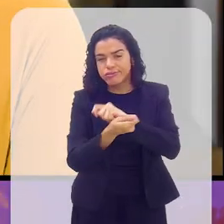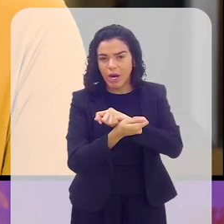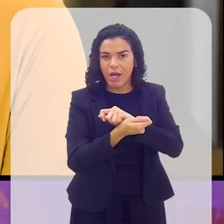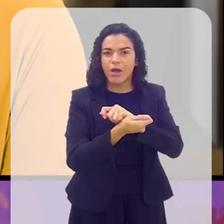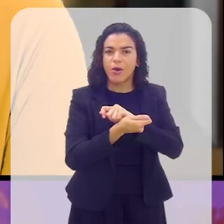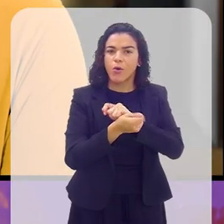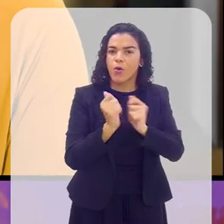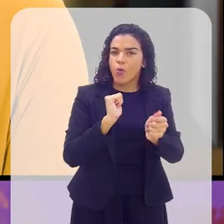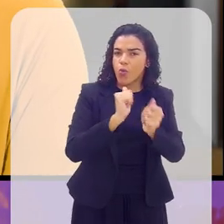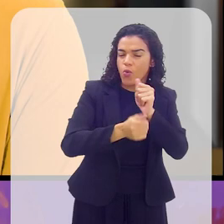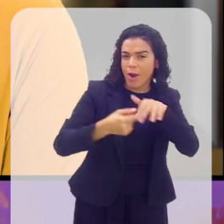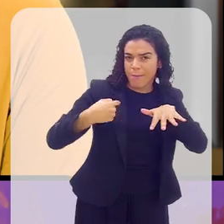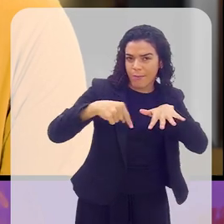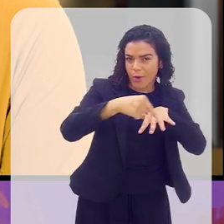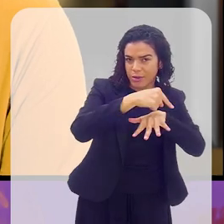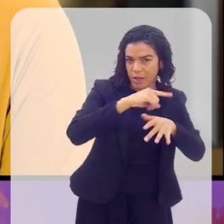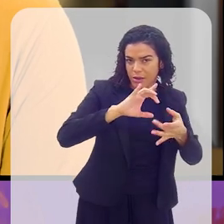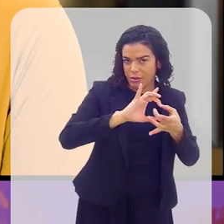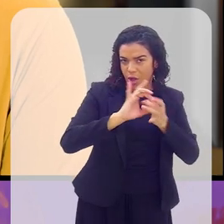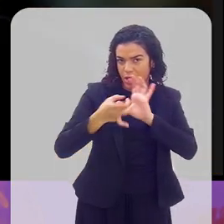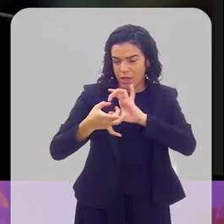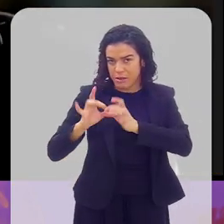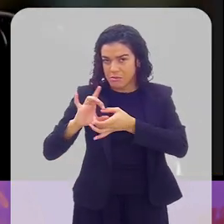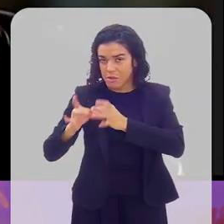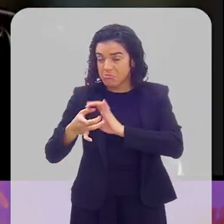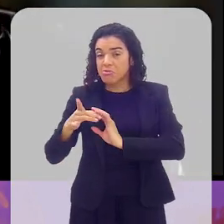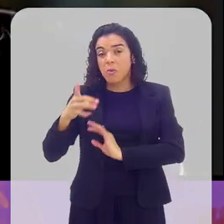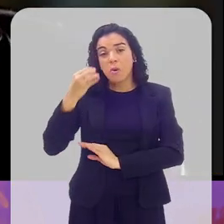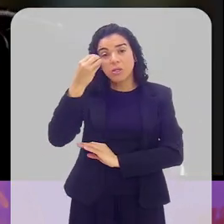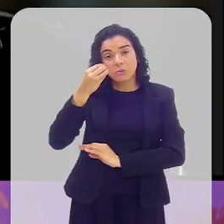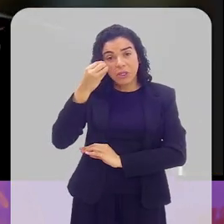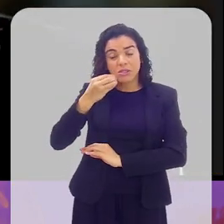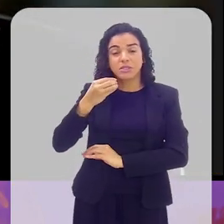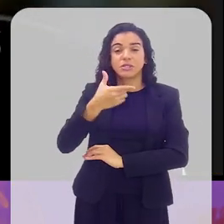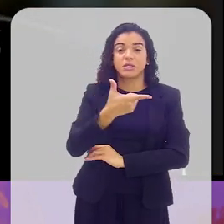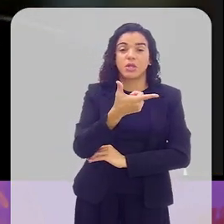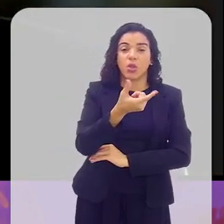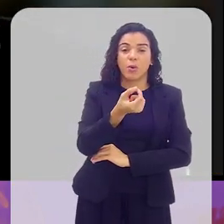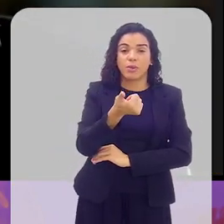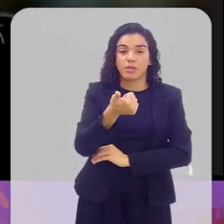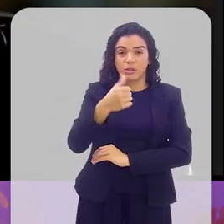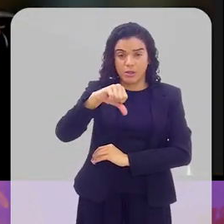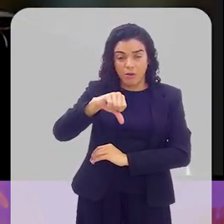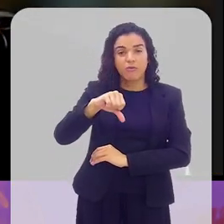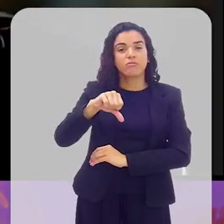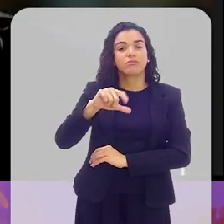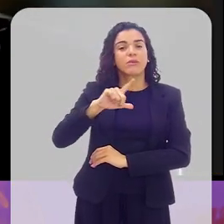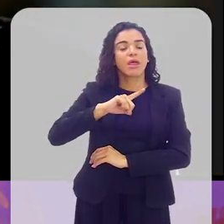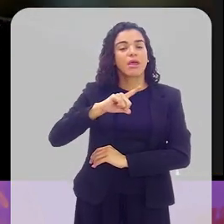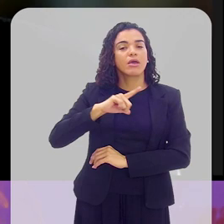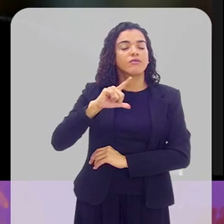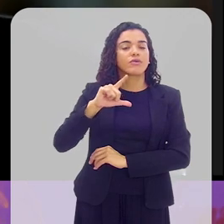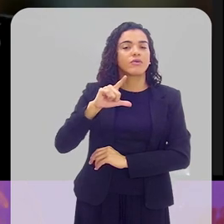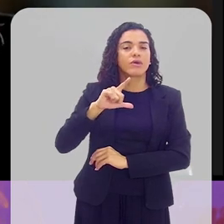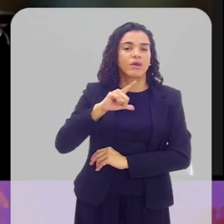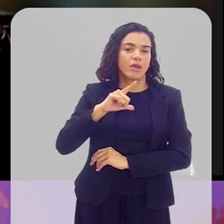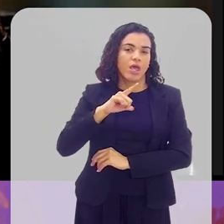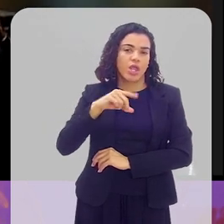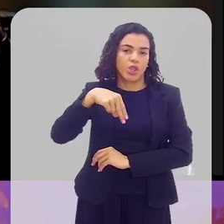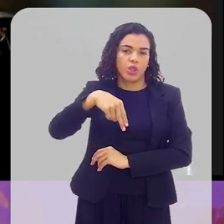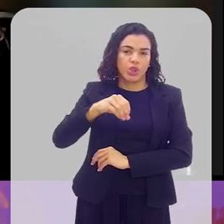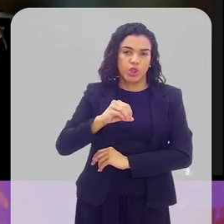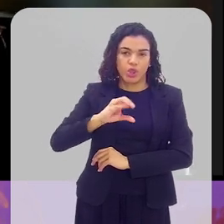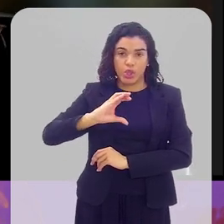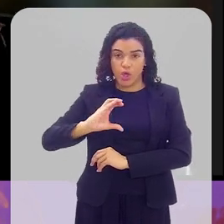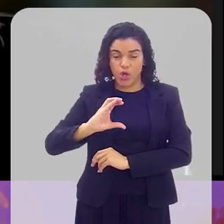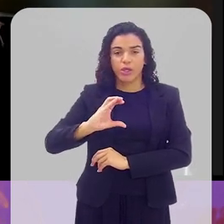um esporte olímpico, João? É uma esperança que a gente teve. Em 2019, foi desenvolvido